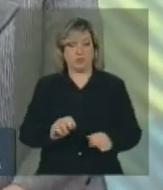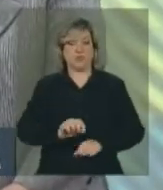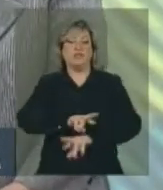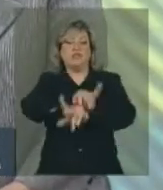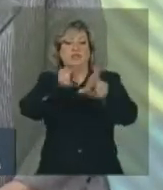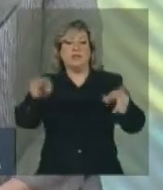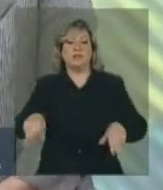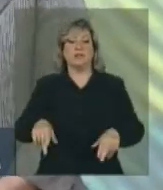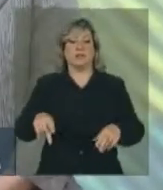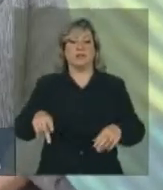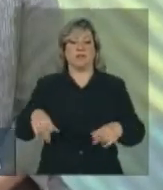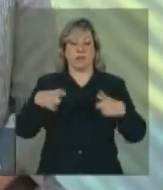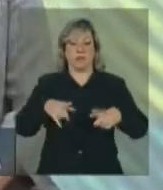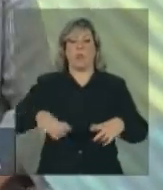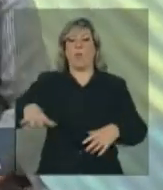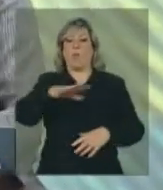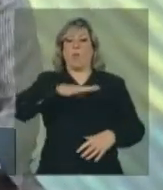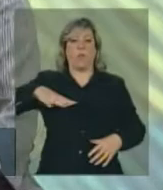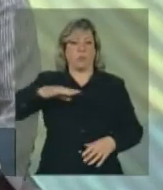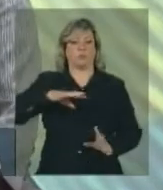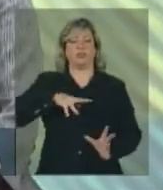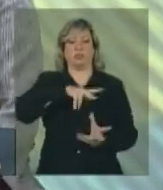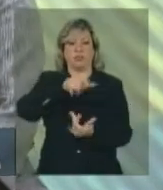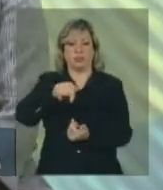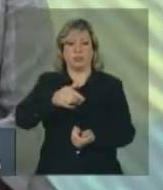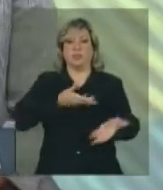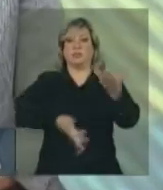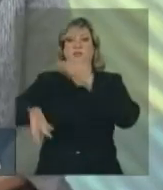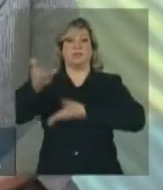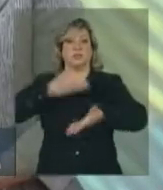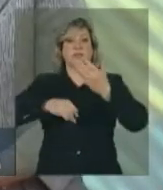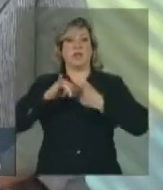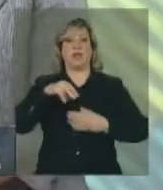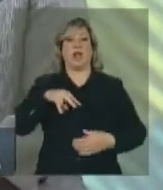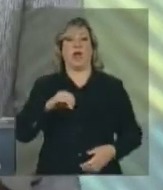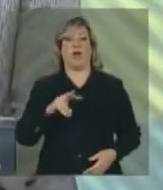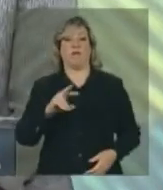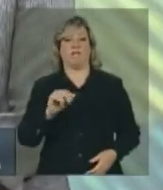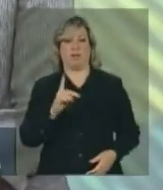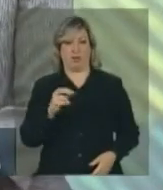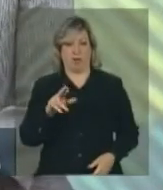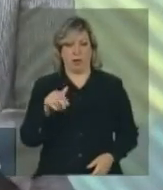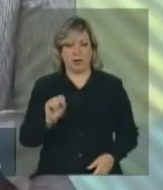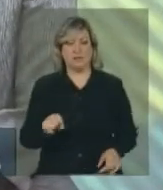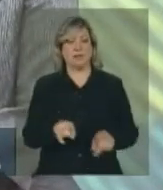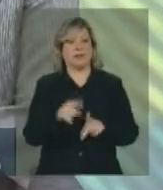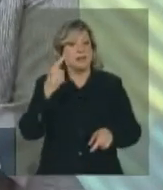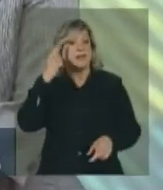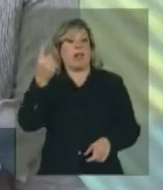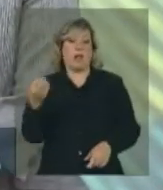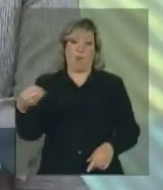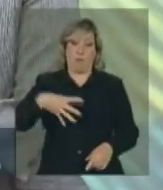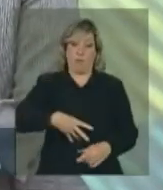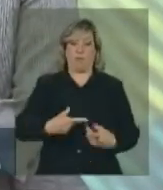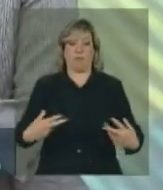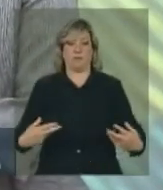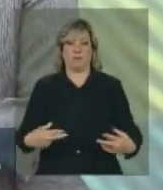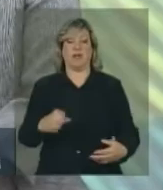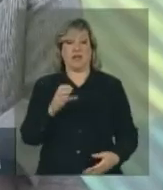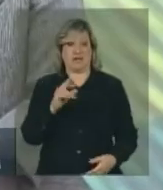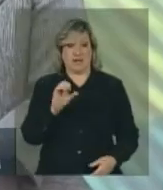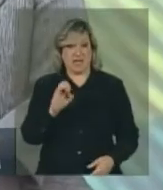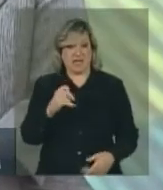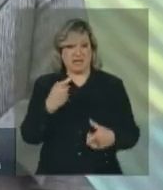regiões do mundo se articulam de forma inovadora e criativa. A crise